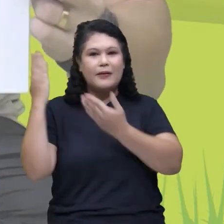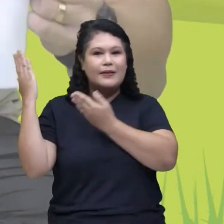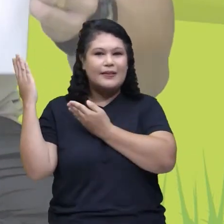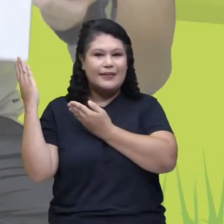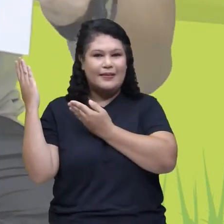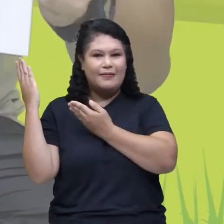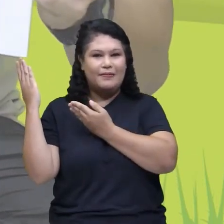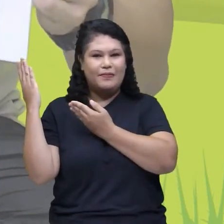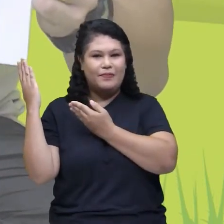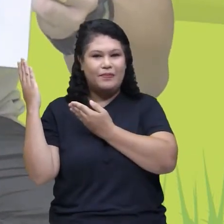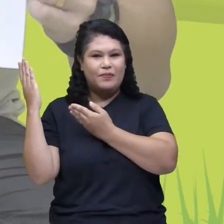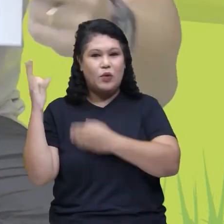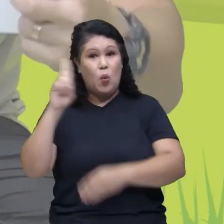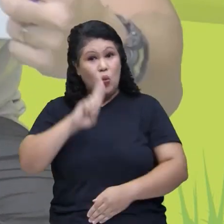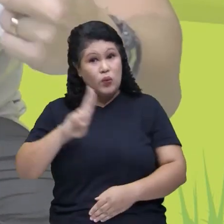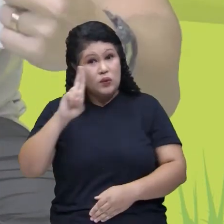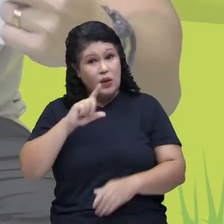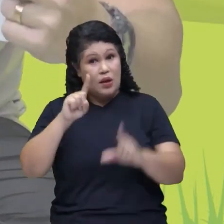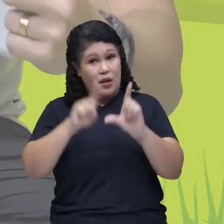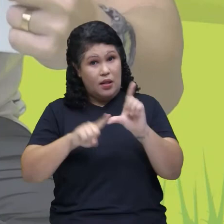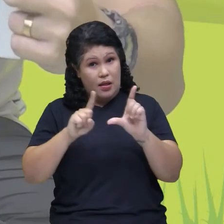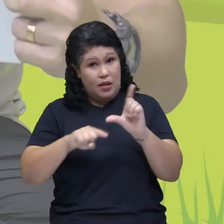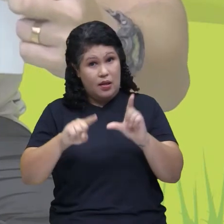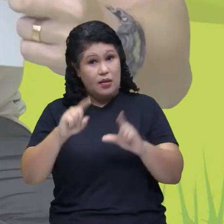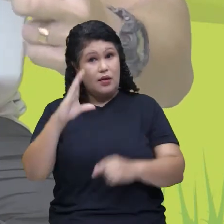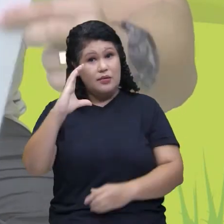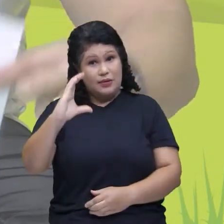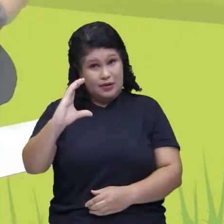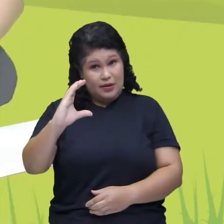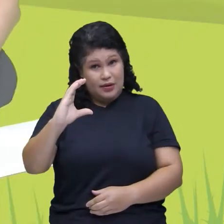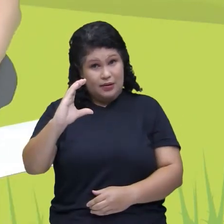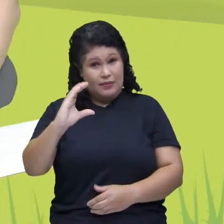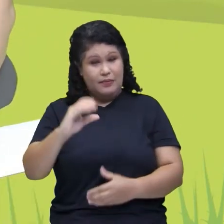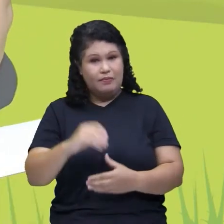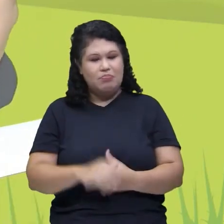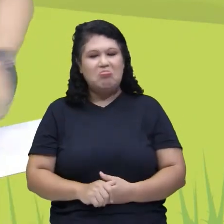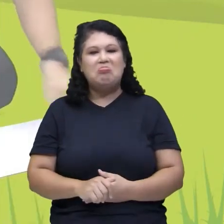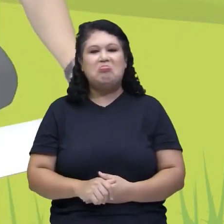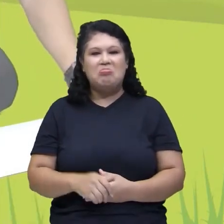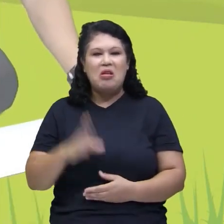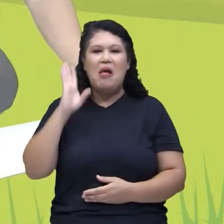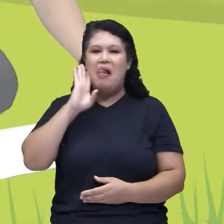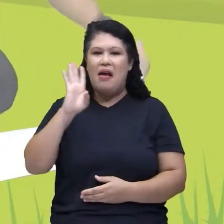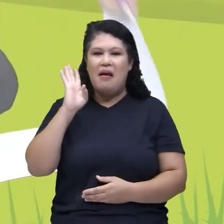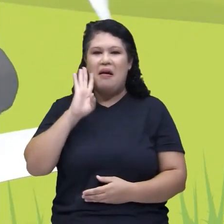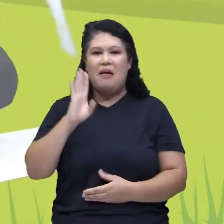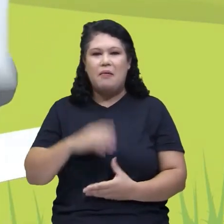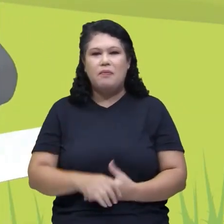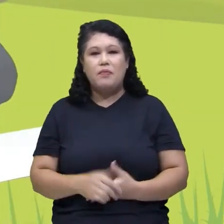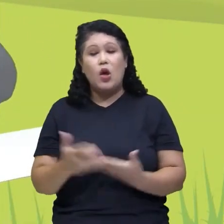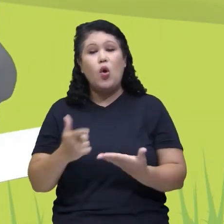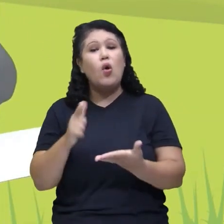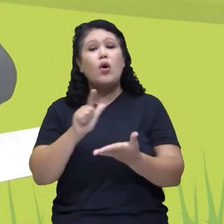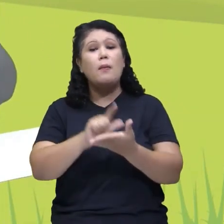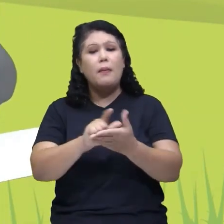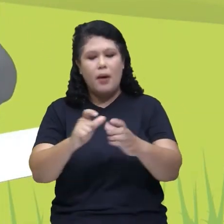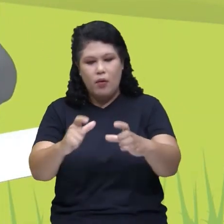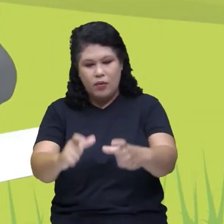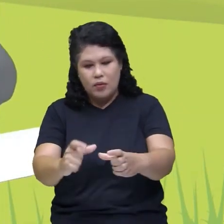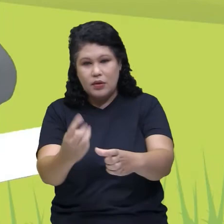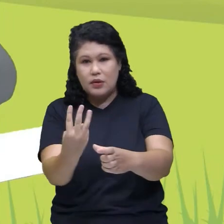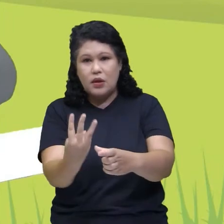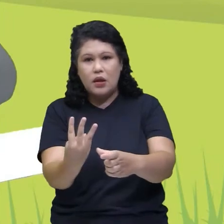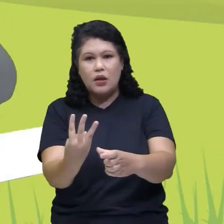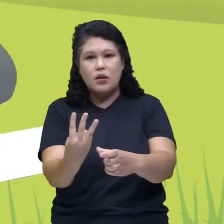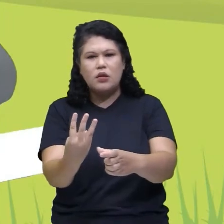letra C. Então, estação número 2, letra C. Puxa, muito legal. Hum, na estação número 3,